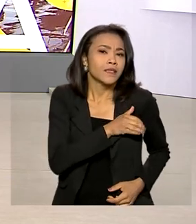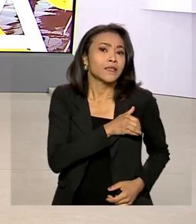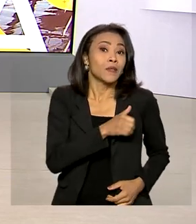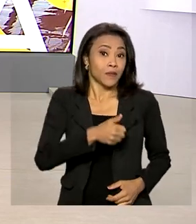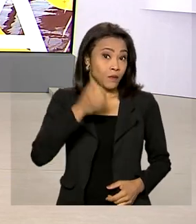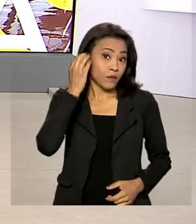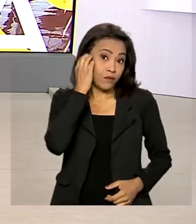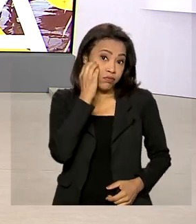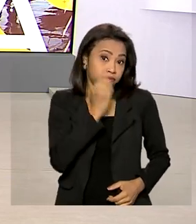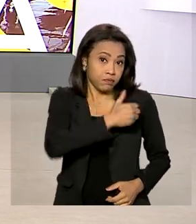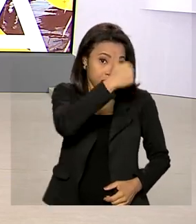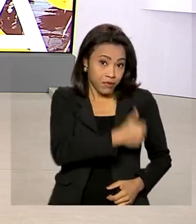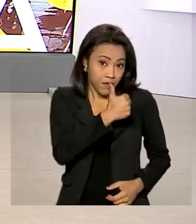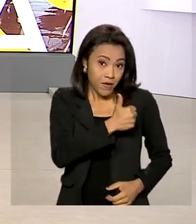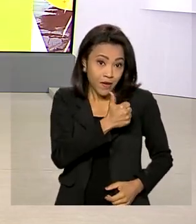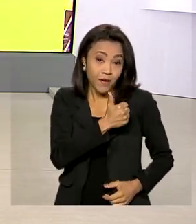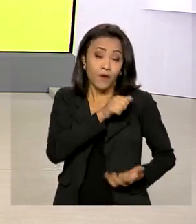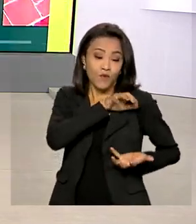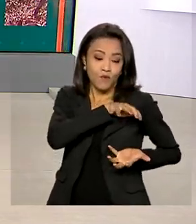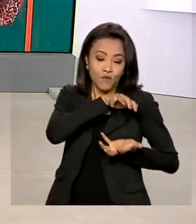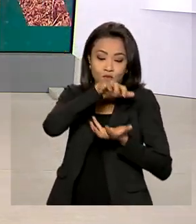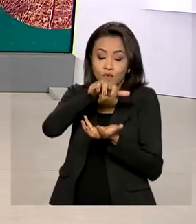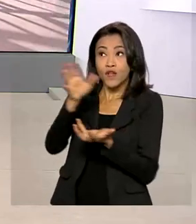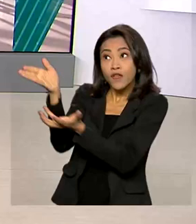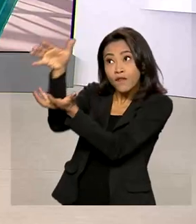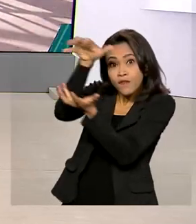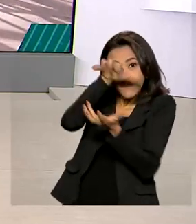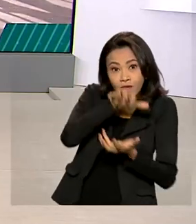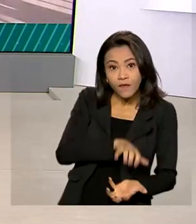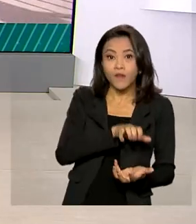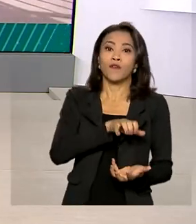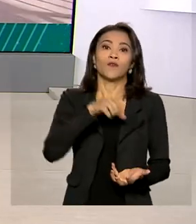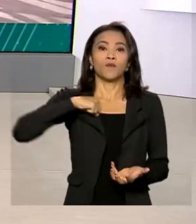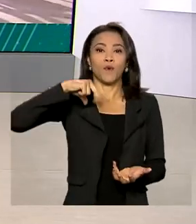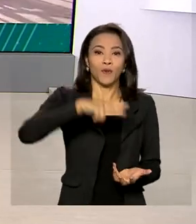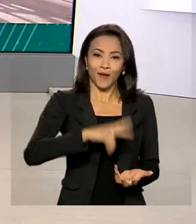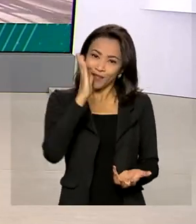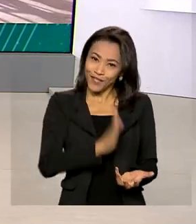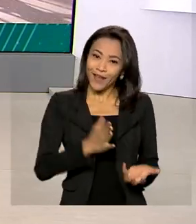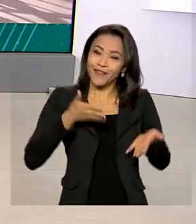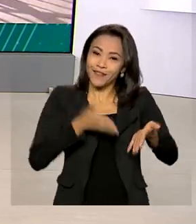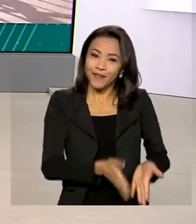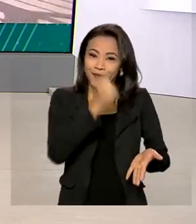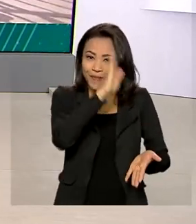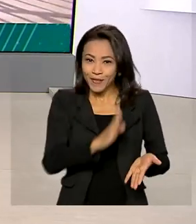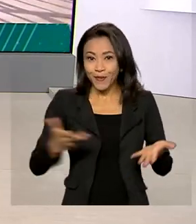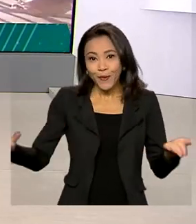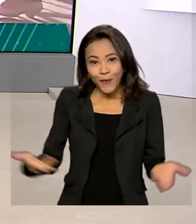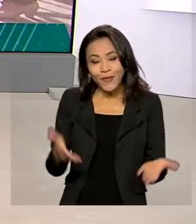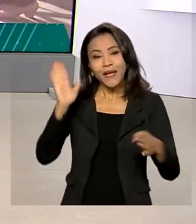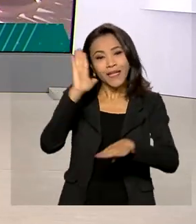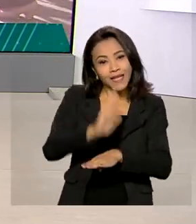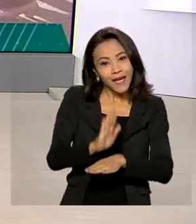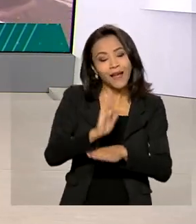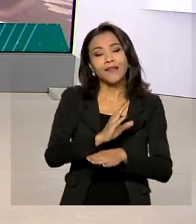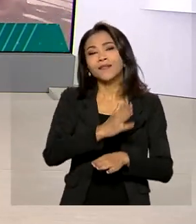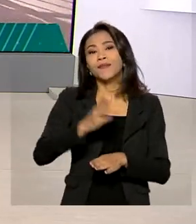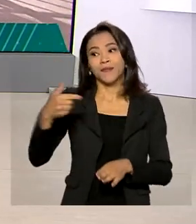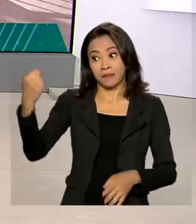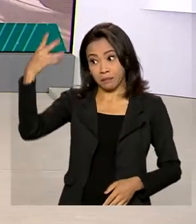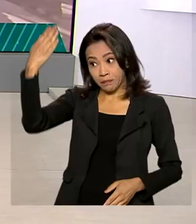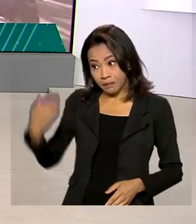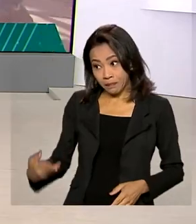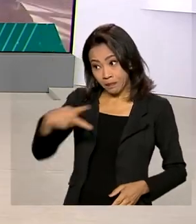I, que veio de Portugal, já está no Brasil e será recebido hoje à tarde no Palácio do Planalto pelo